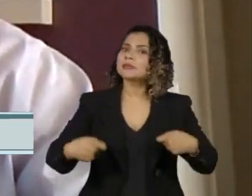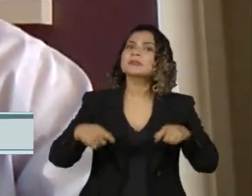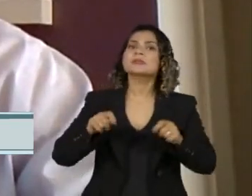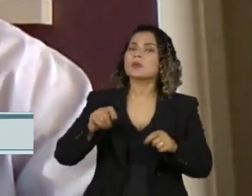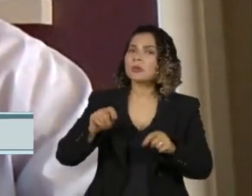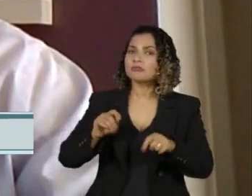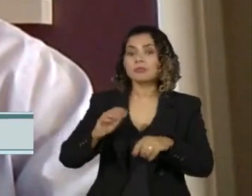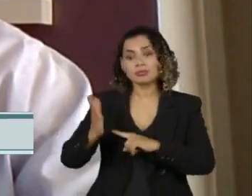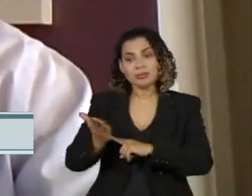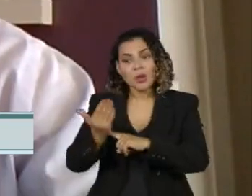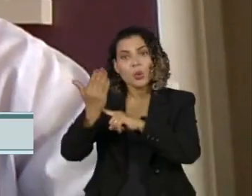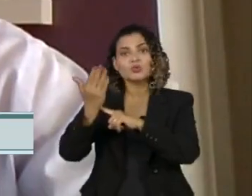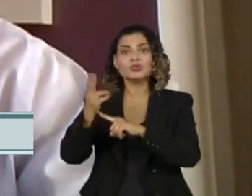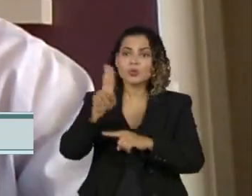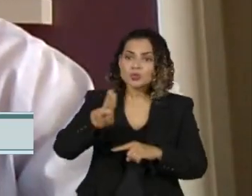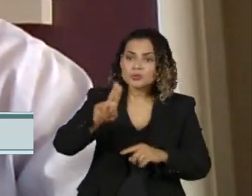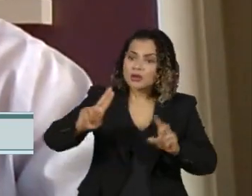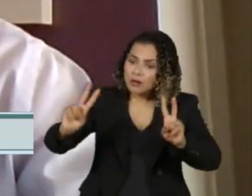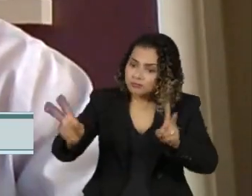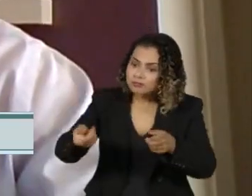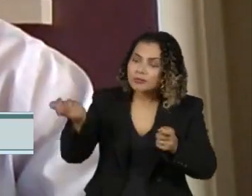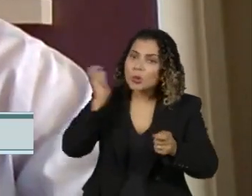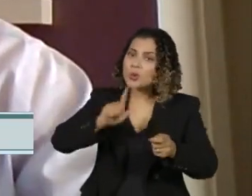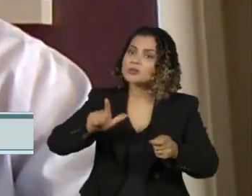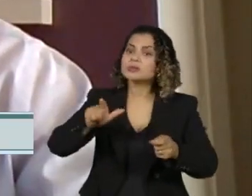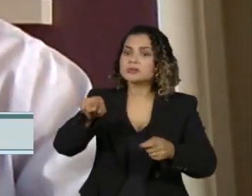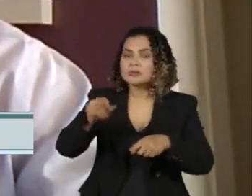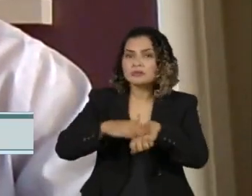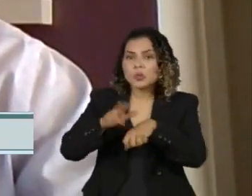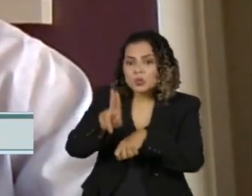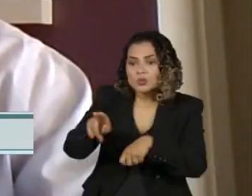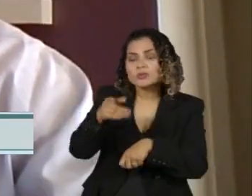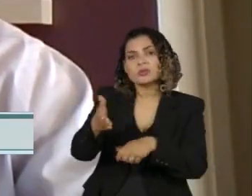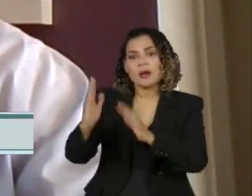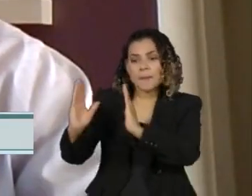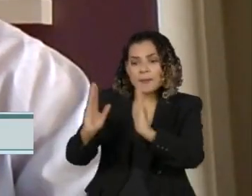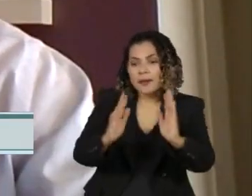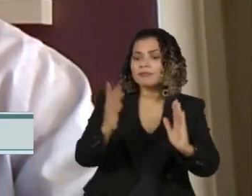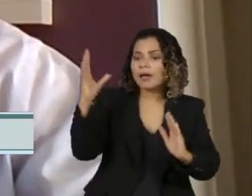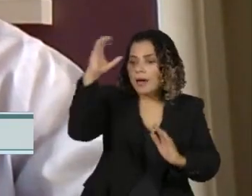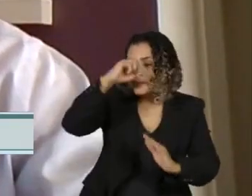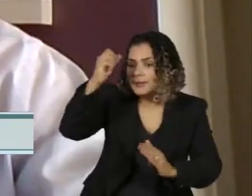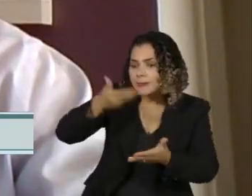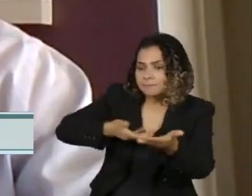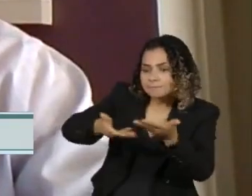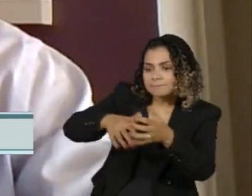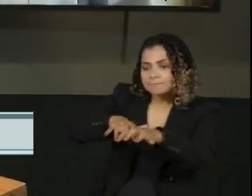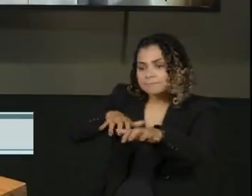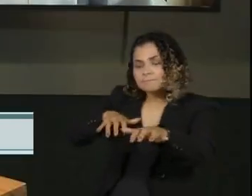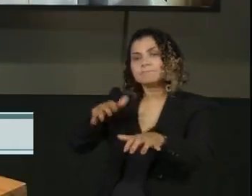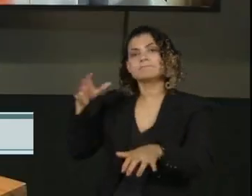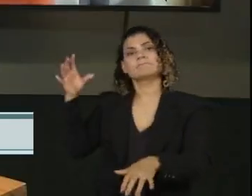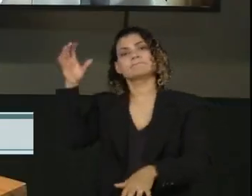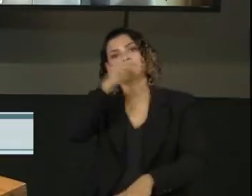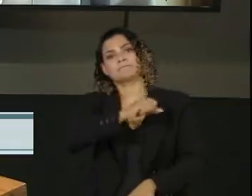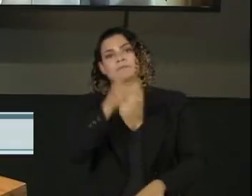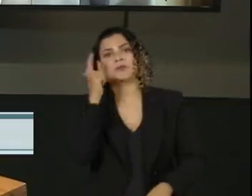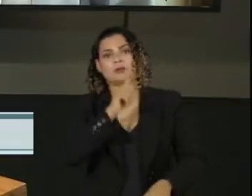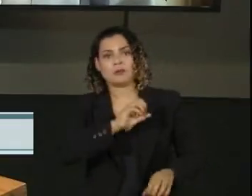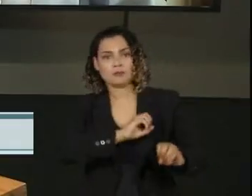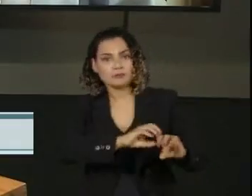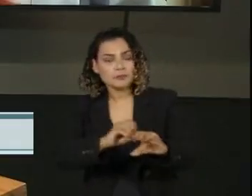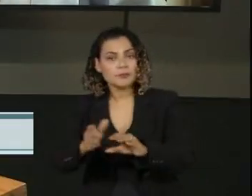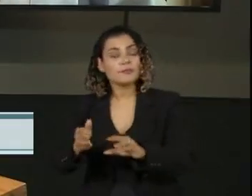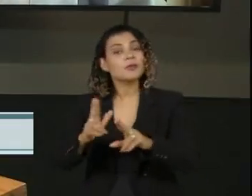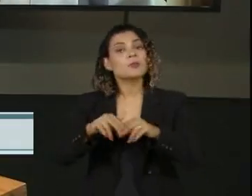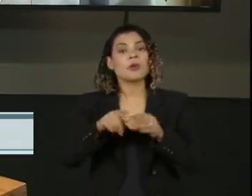portanto, que as tecnologias estejam presentes nesse processo de ensino e de aprendizagem. Porque o censo